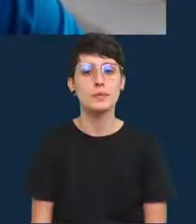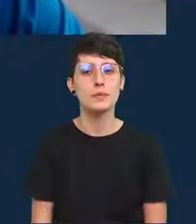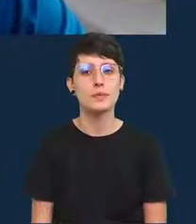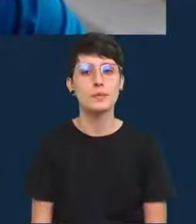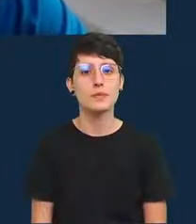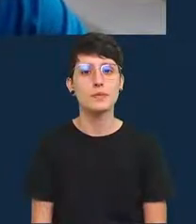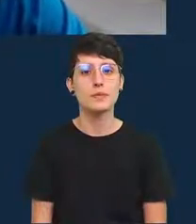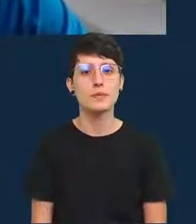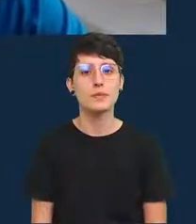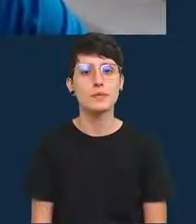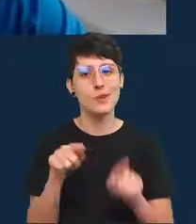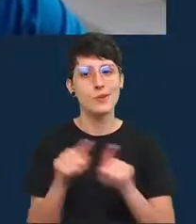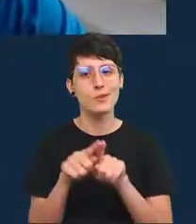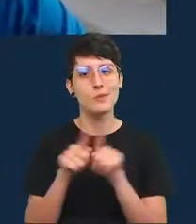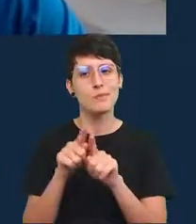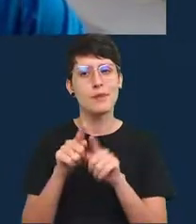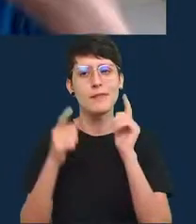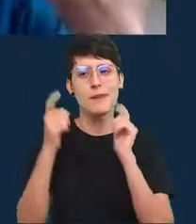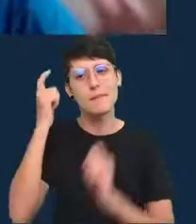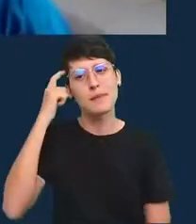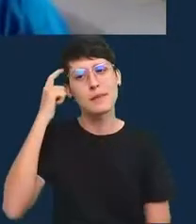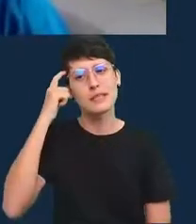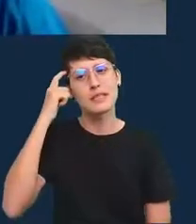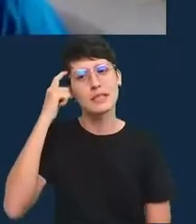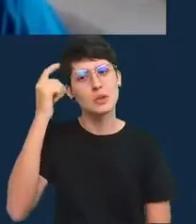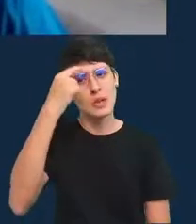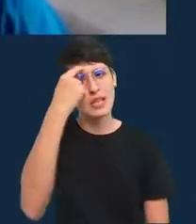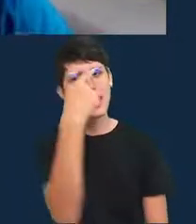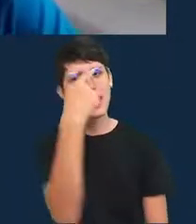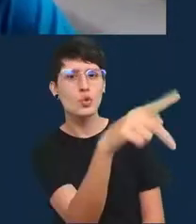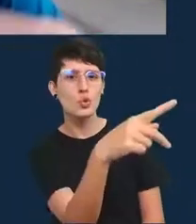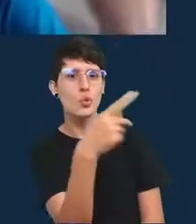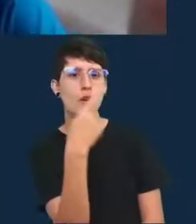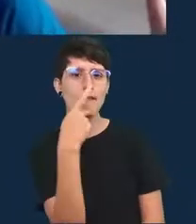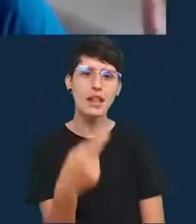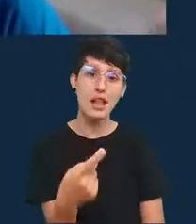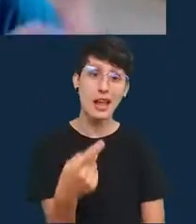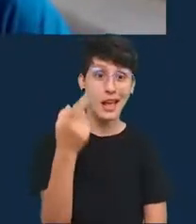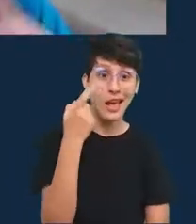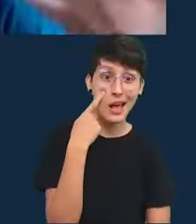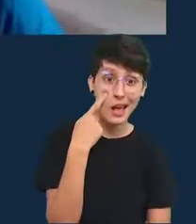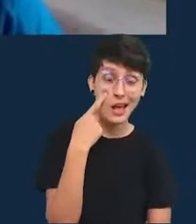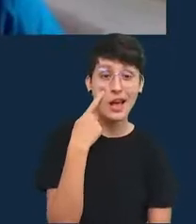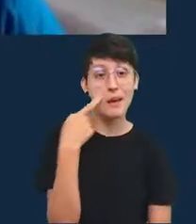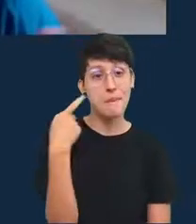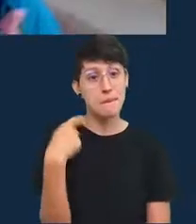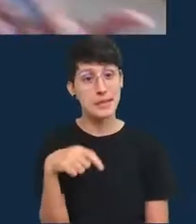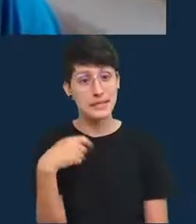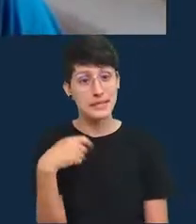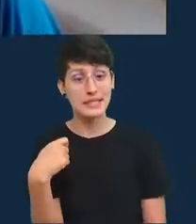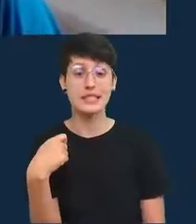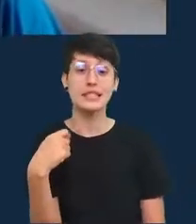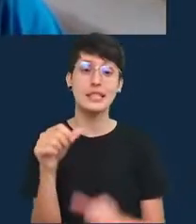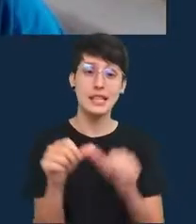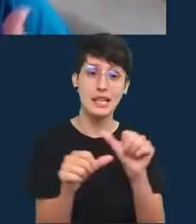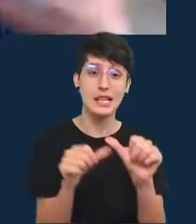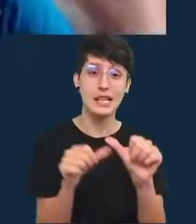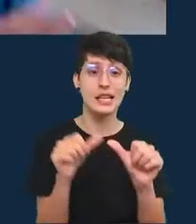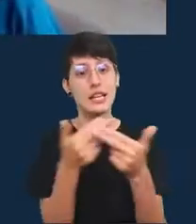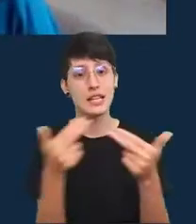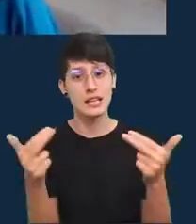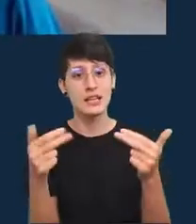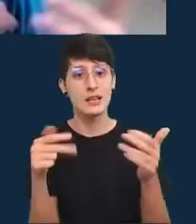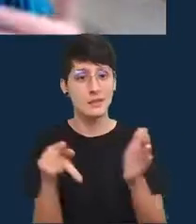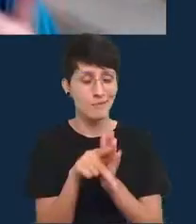eu também fiquei pensando foi ideia sua dizer olha só devemos ter o nosso próprio banco de